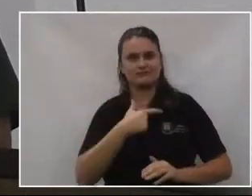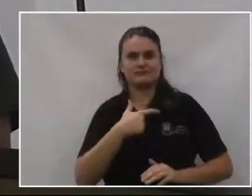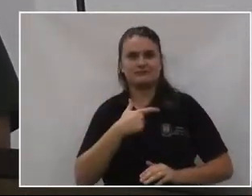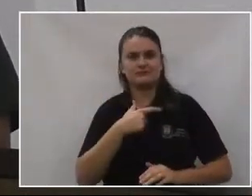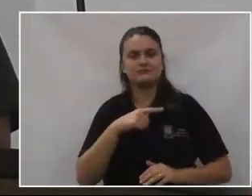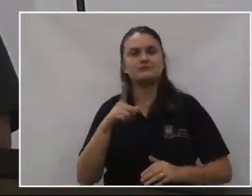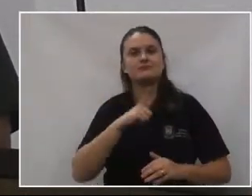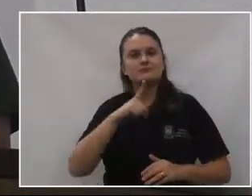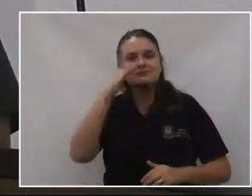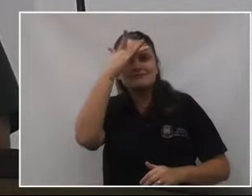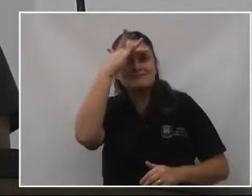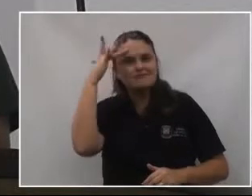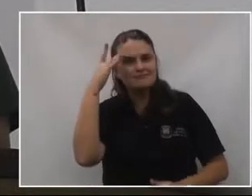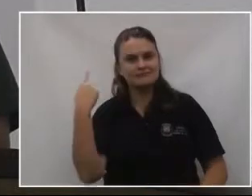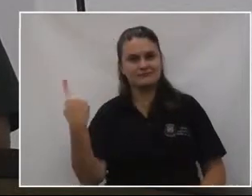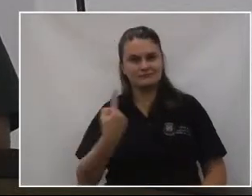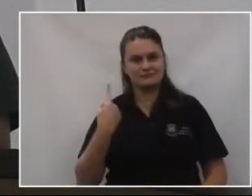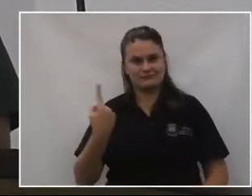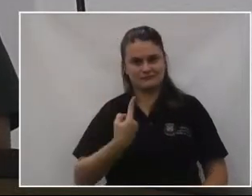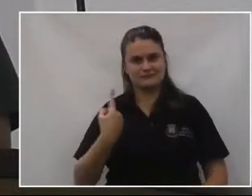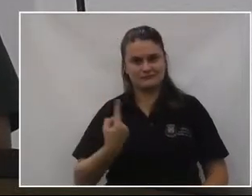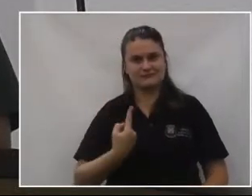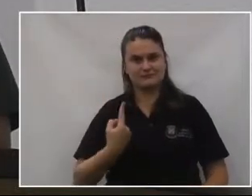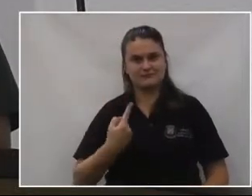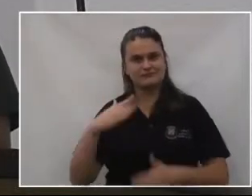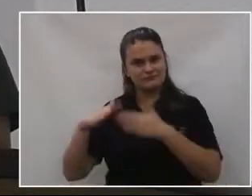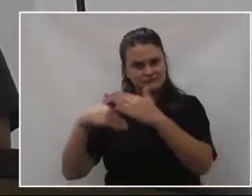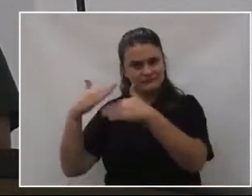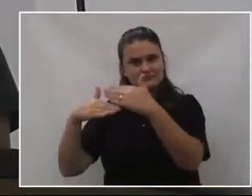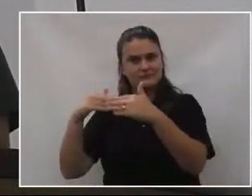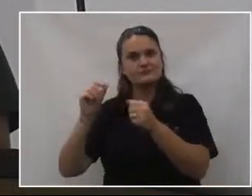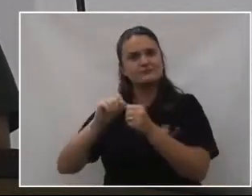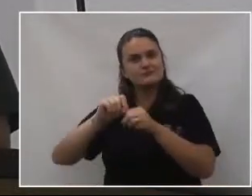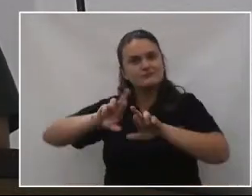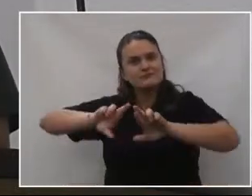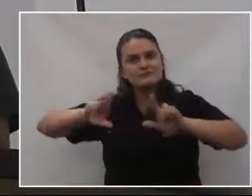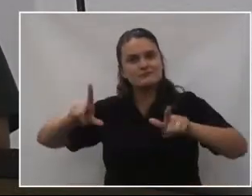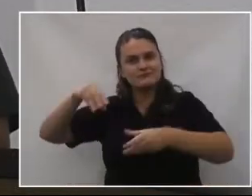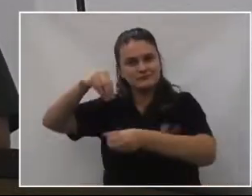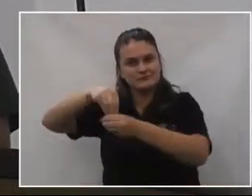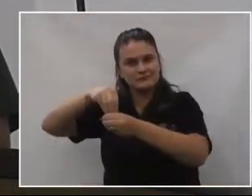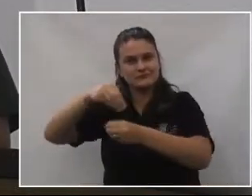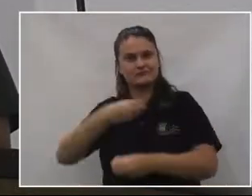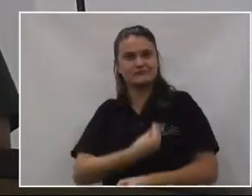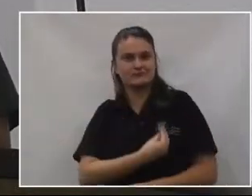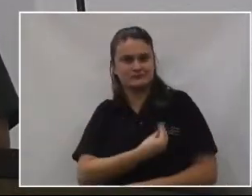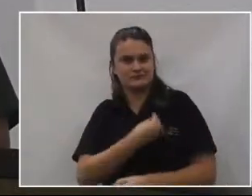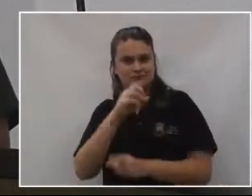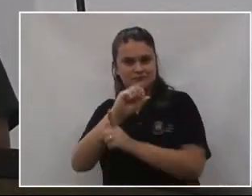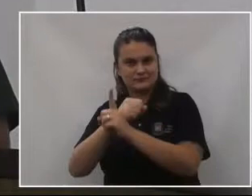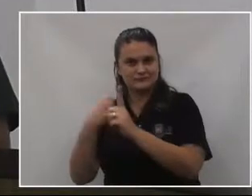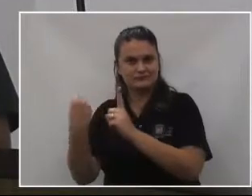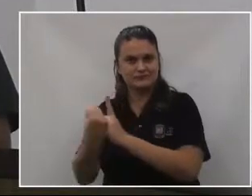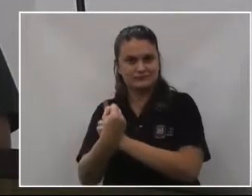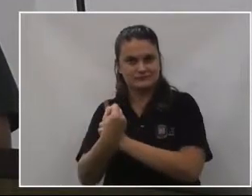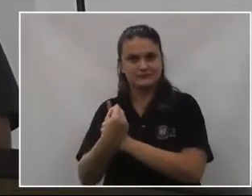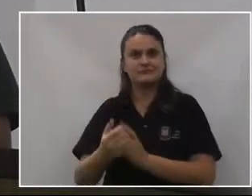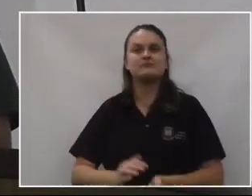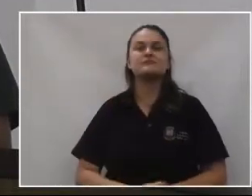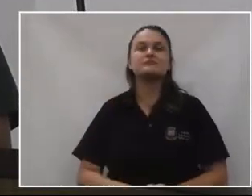pessoas autônomas, fazendo essa diferença na comunidade em que vivem.